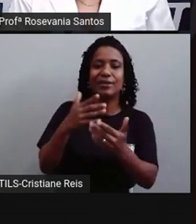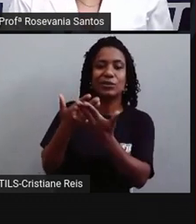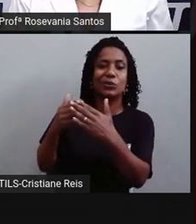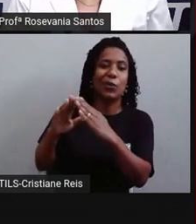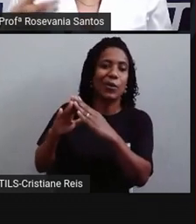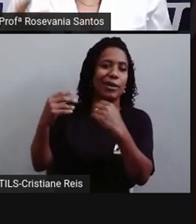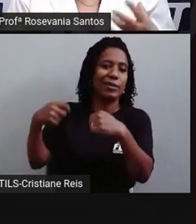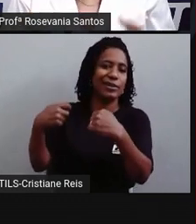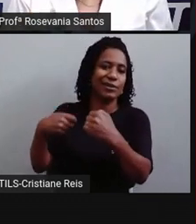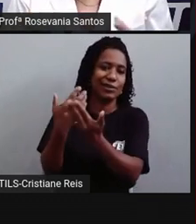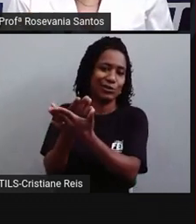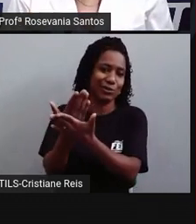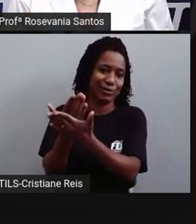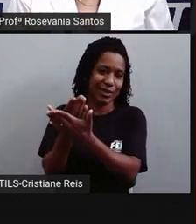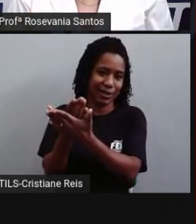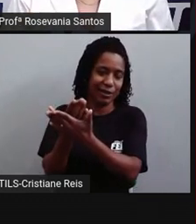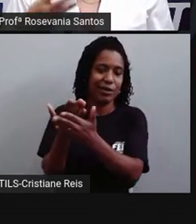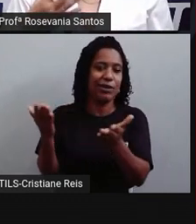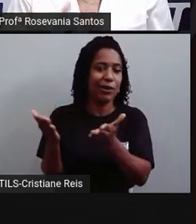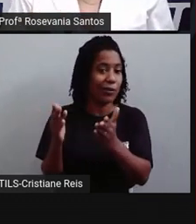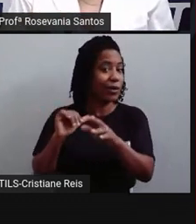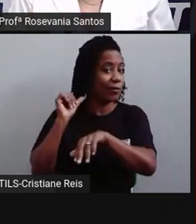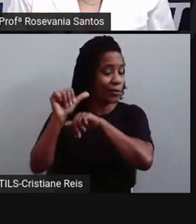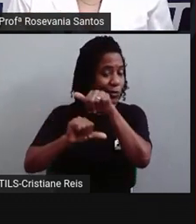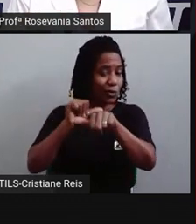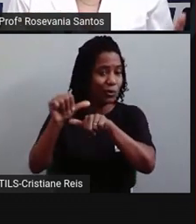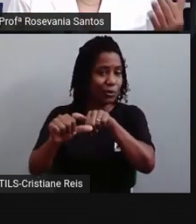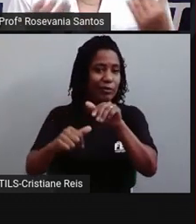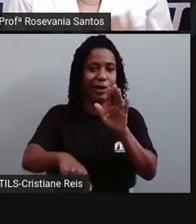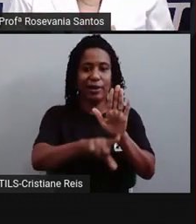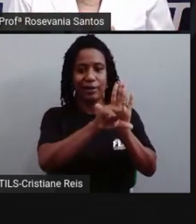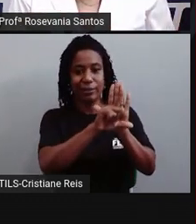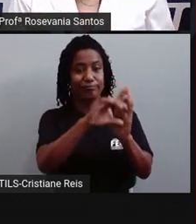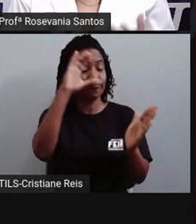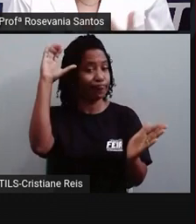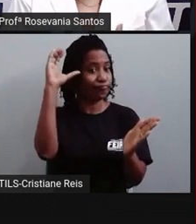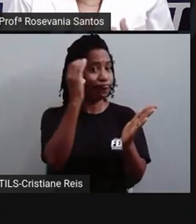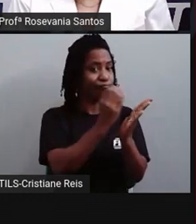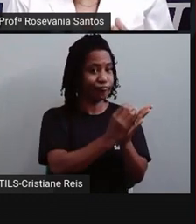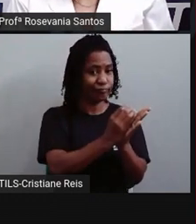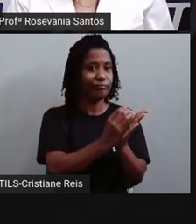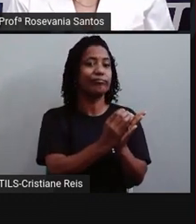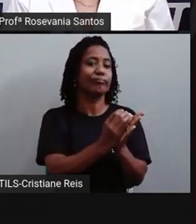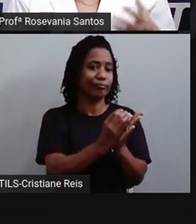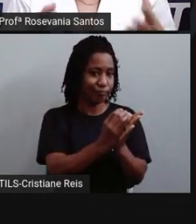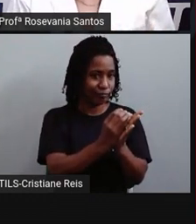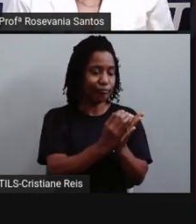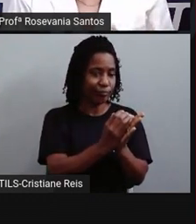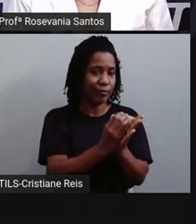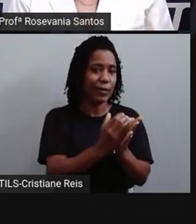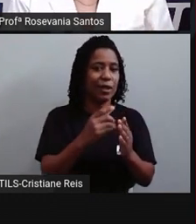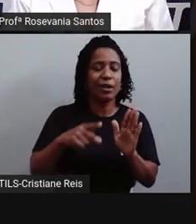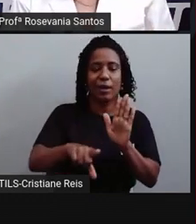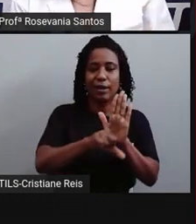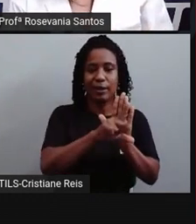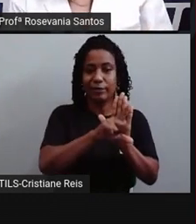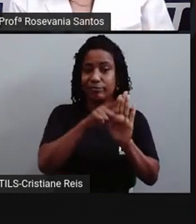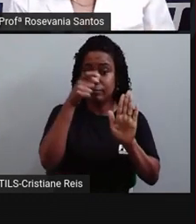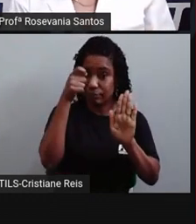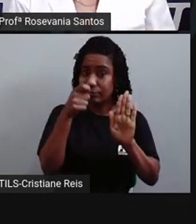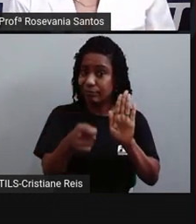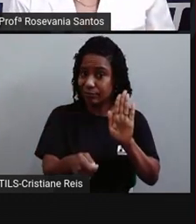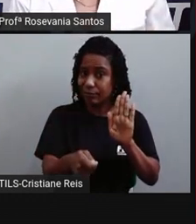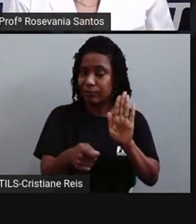necessidades, então tem toda uma cobrança também perante a lei, não é só a cobrança da maternidade em si, a lei também está em cima